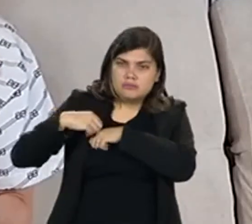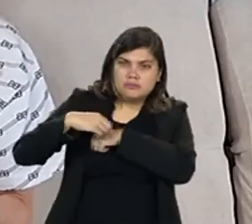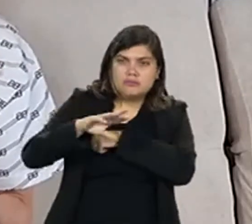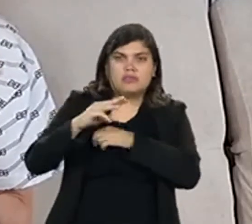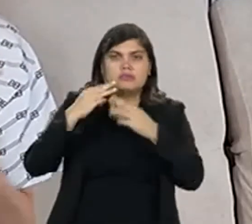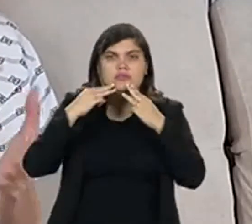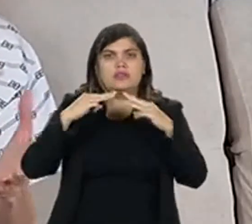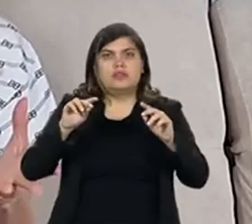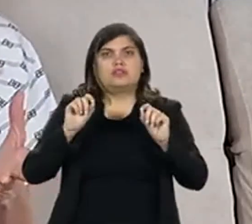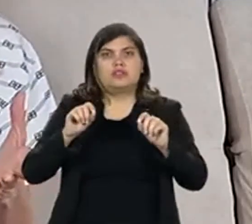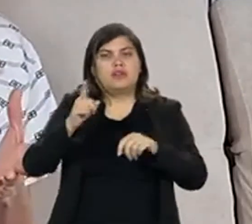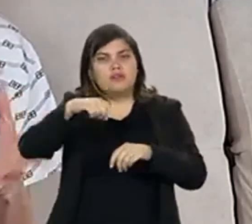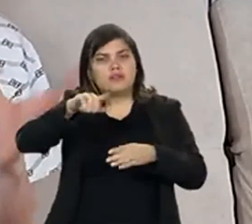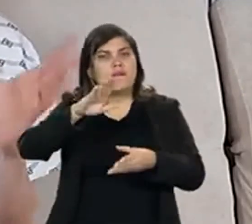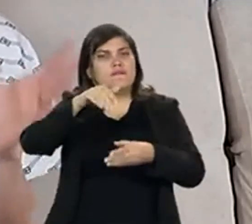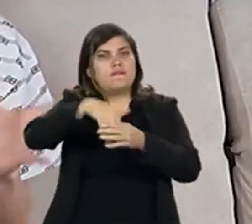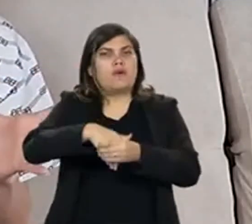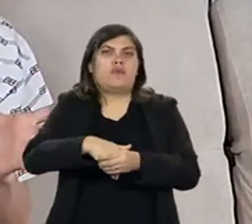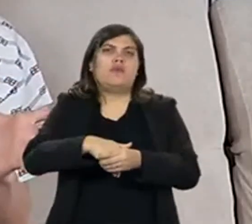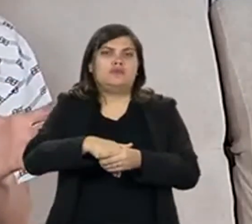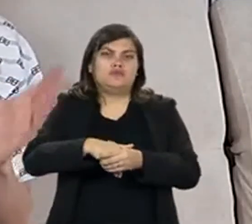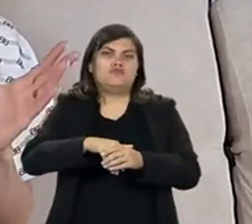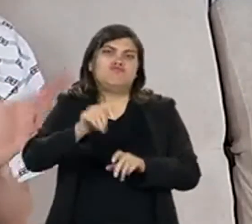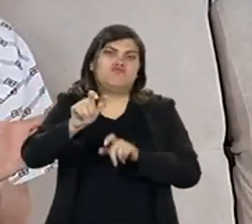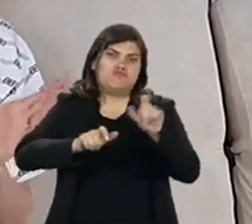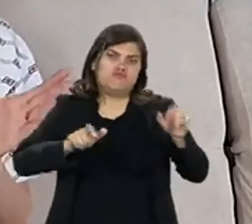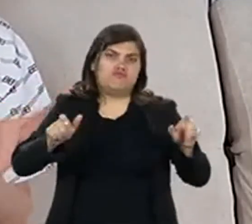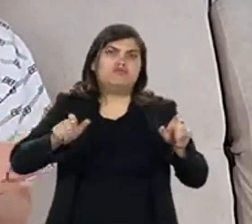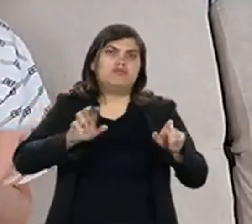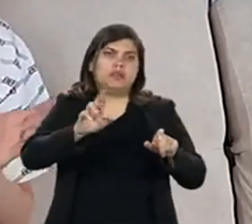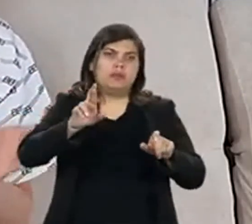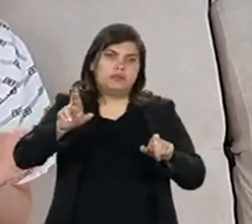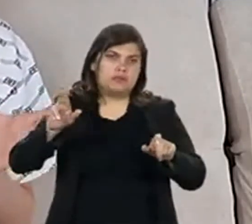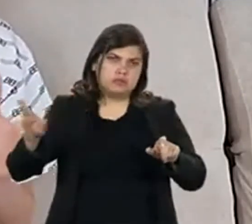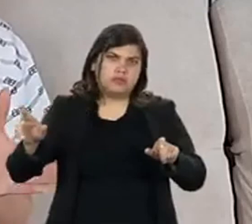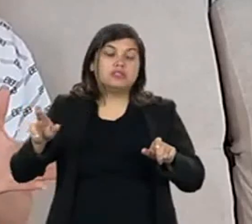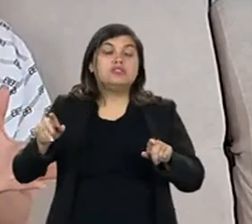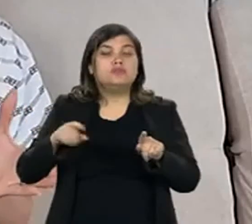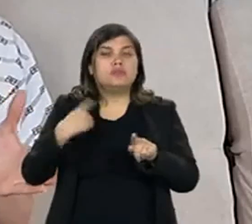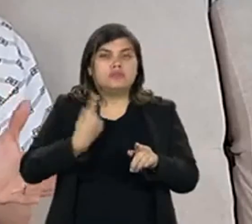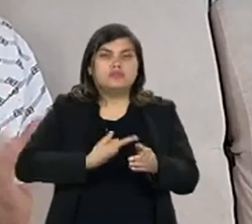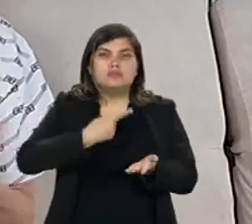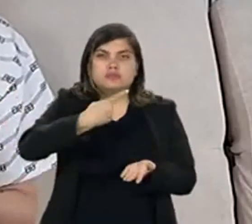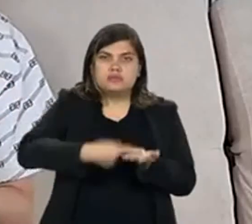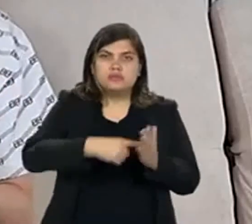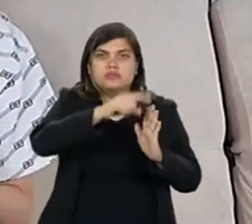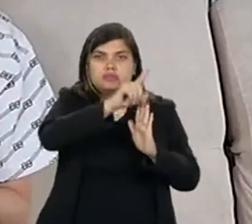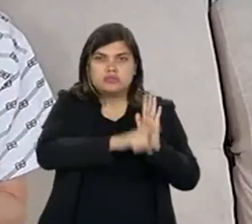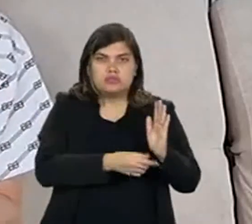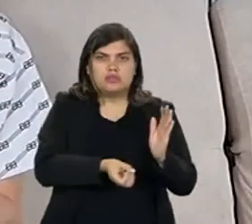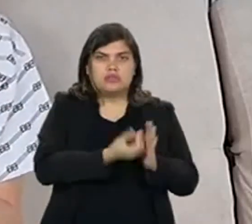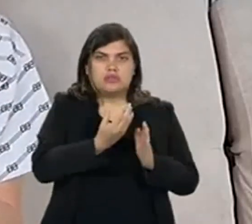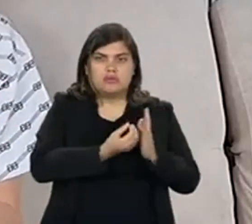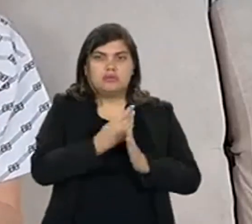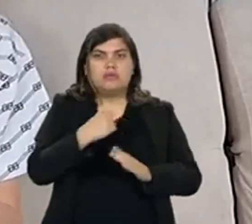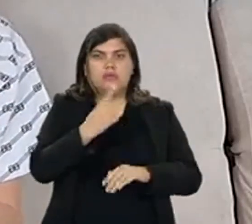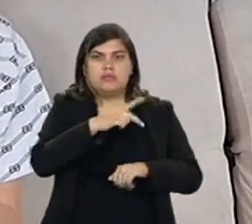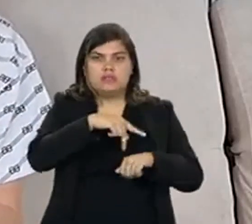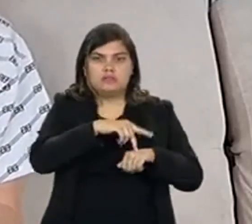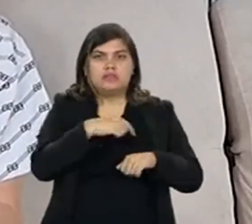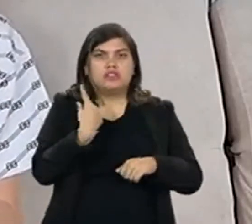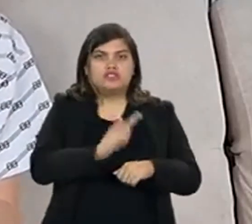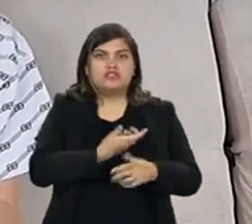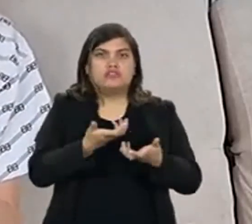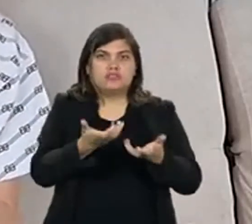responsabilidade, de levar a mensagem. Votem. Façam as suas vozes serem ouvidas. É nosso direito e é nosso dever ajudar a